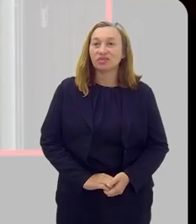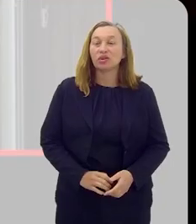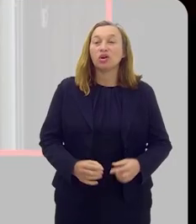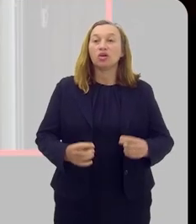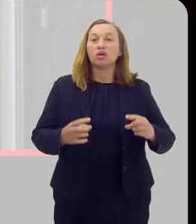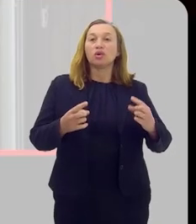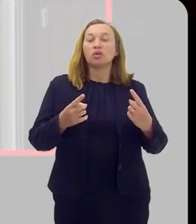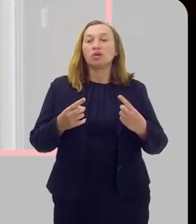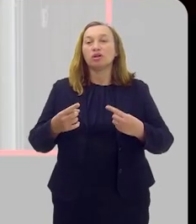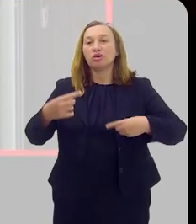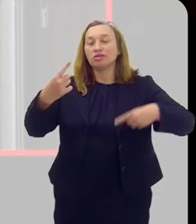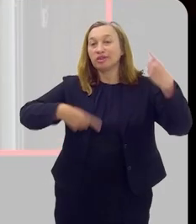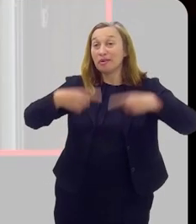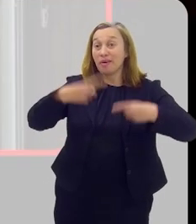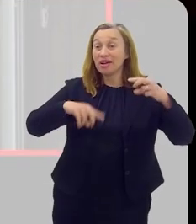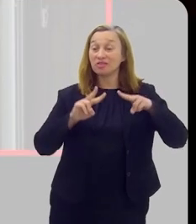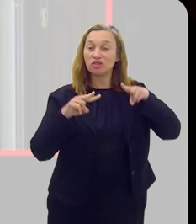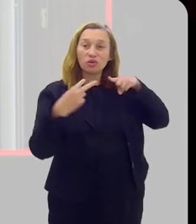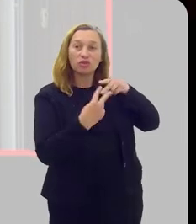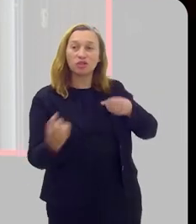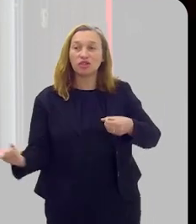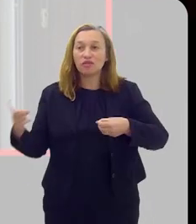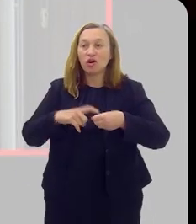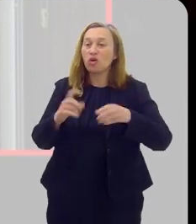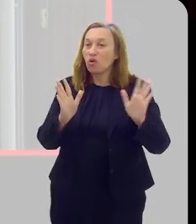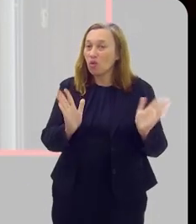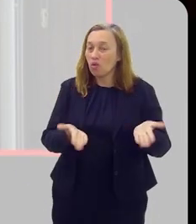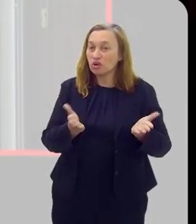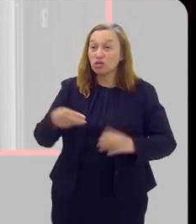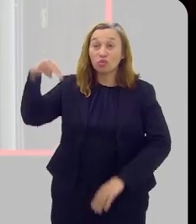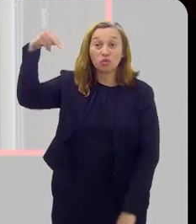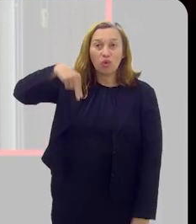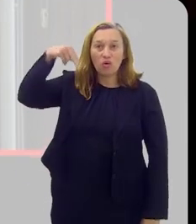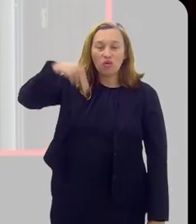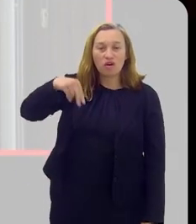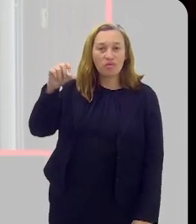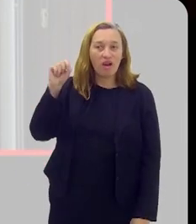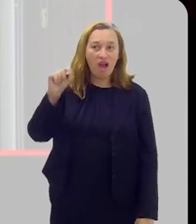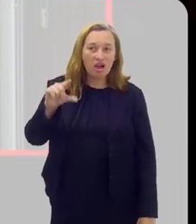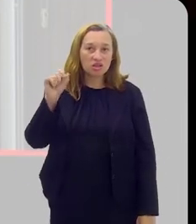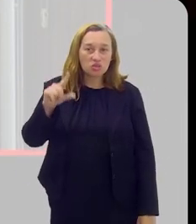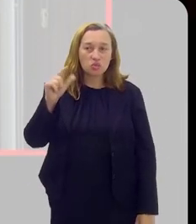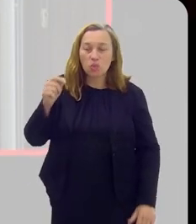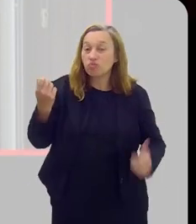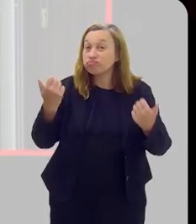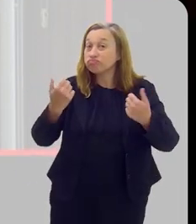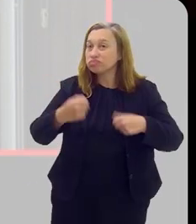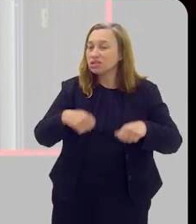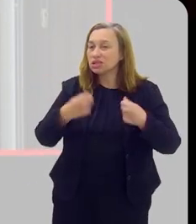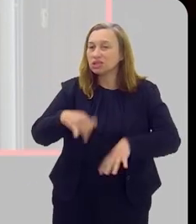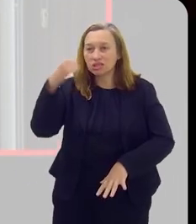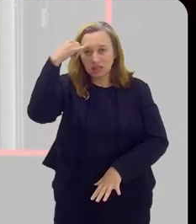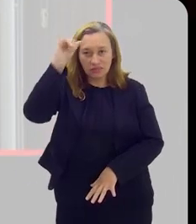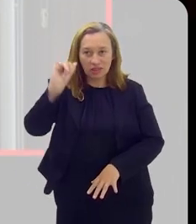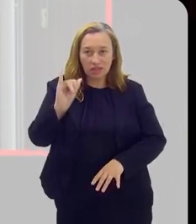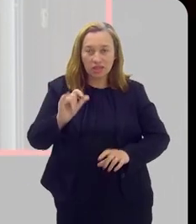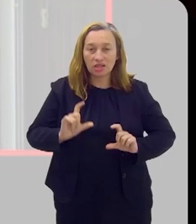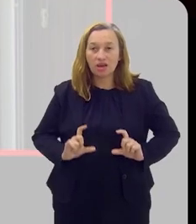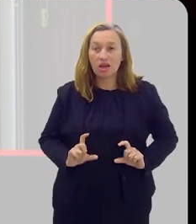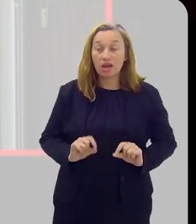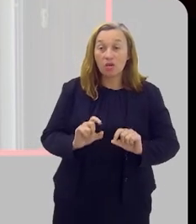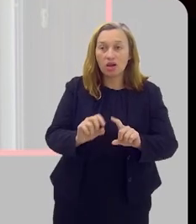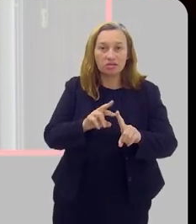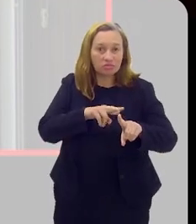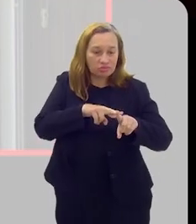O debate virtual está de volta falando hoje sobre o novembro azul e a necessidade da prevenção ao